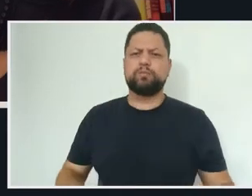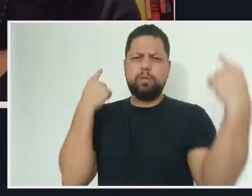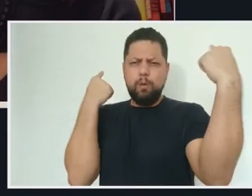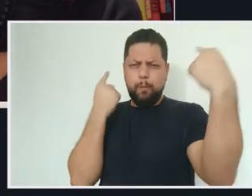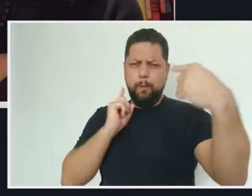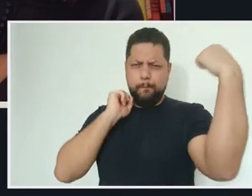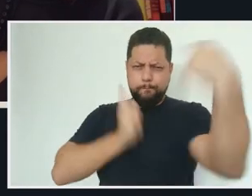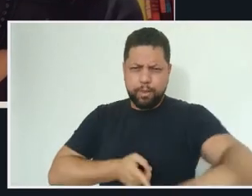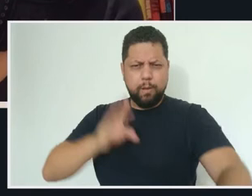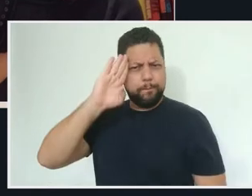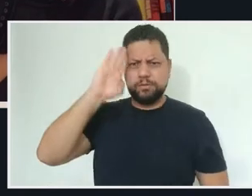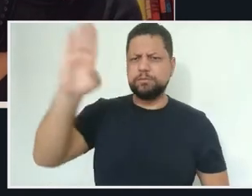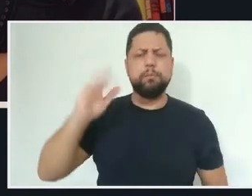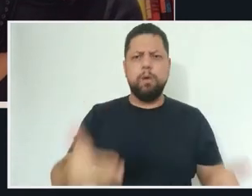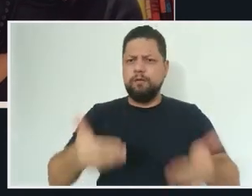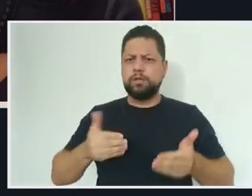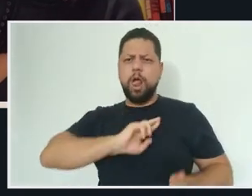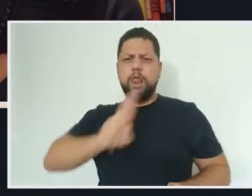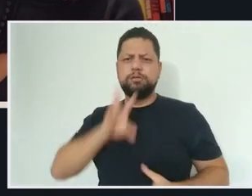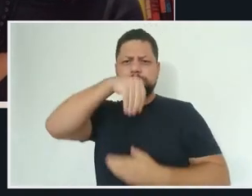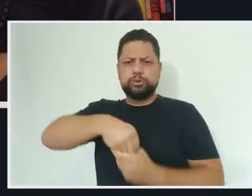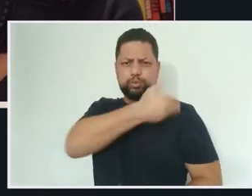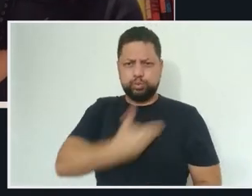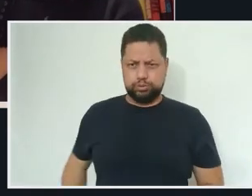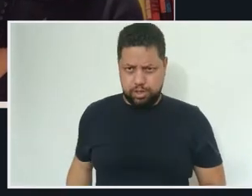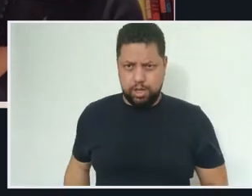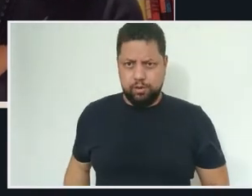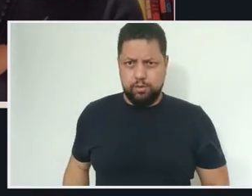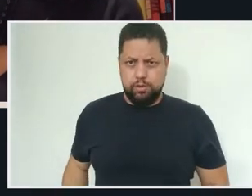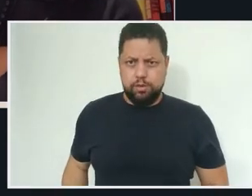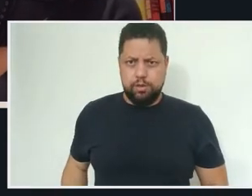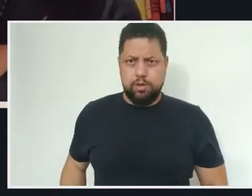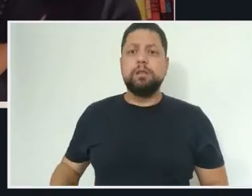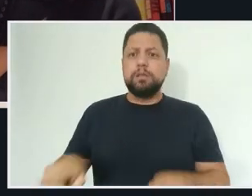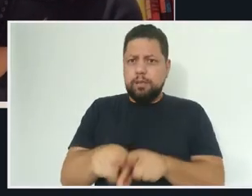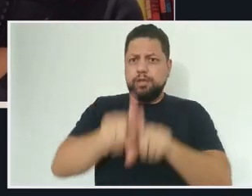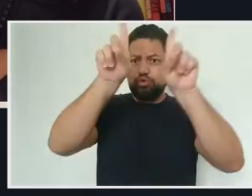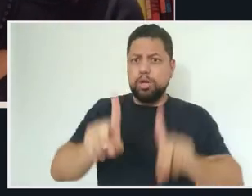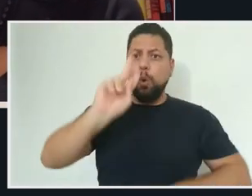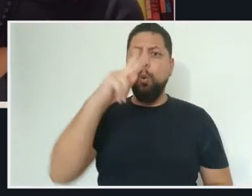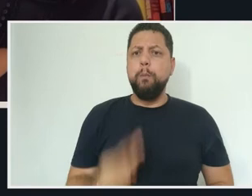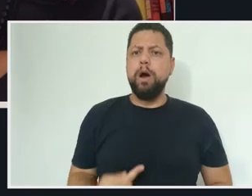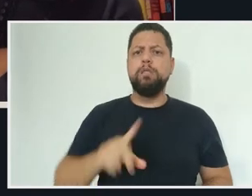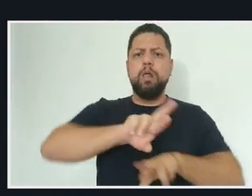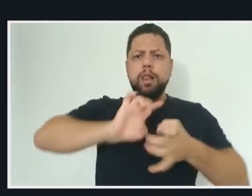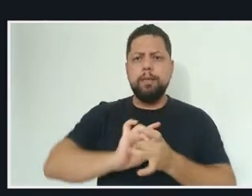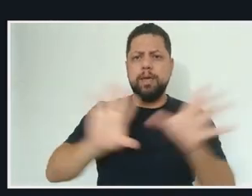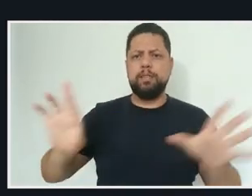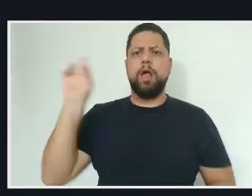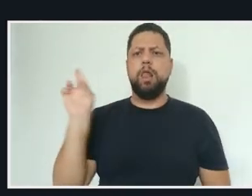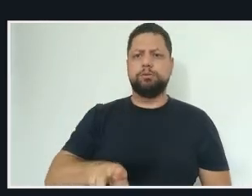São inconstitucionais porque negam a importância da ciência e da tecnologia para o desenvolvimento do país.